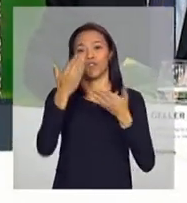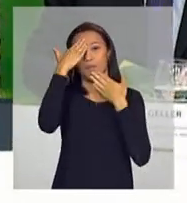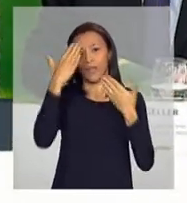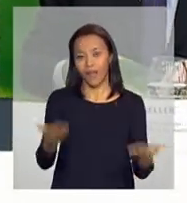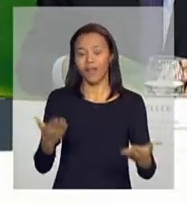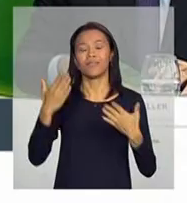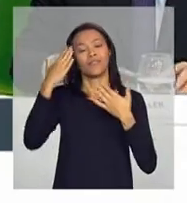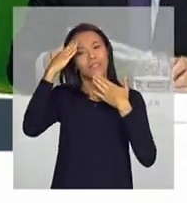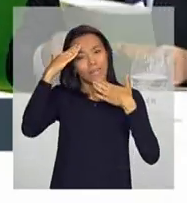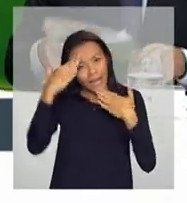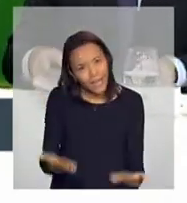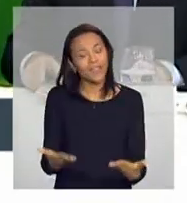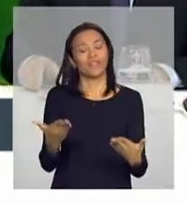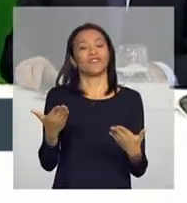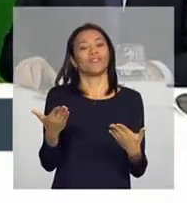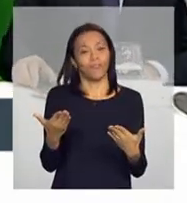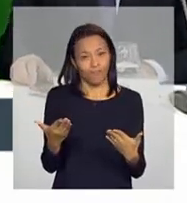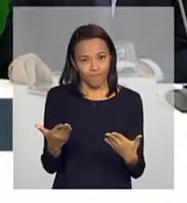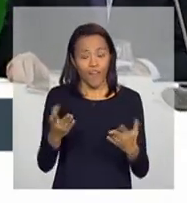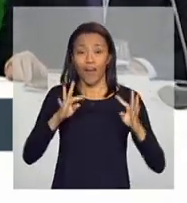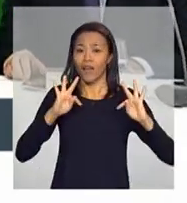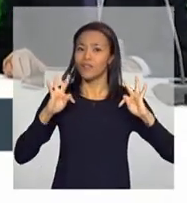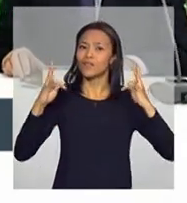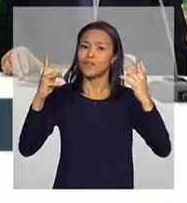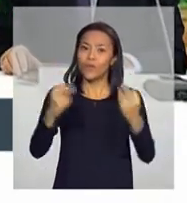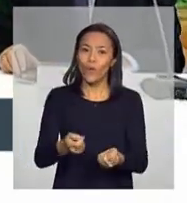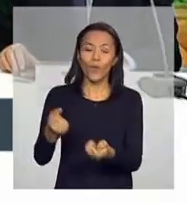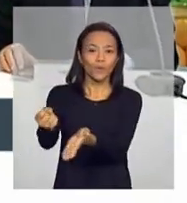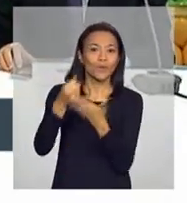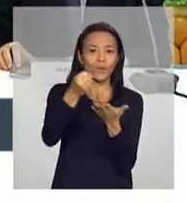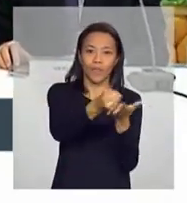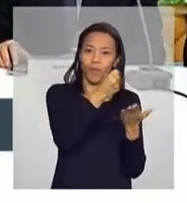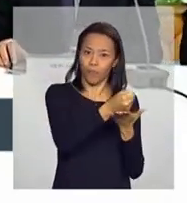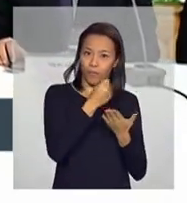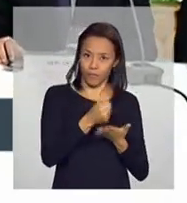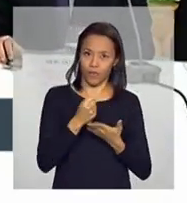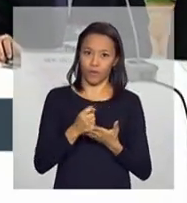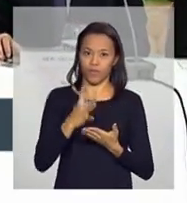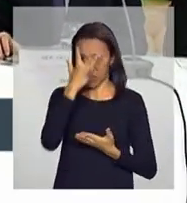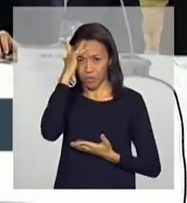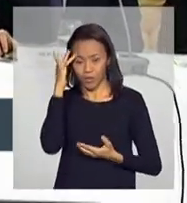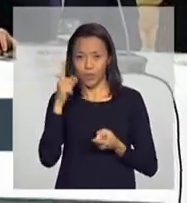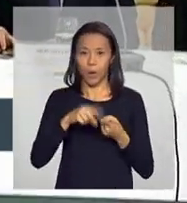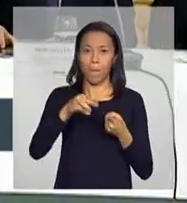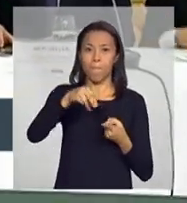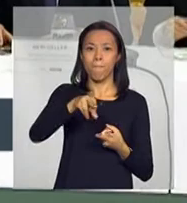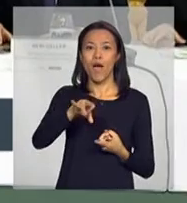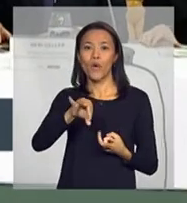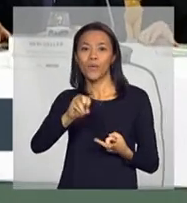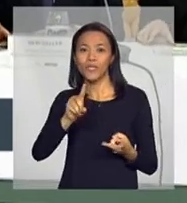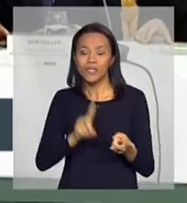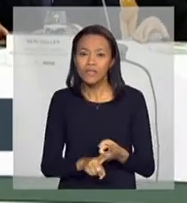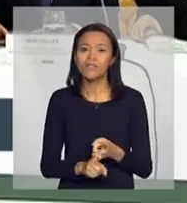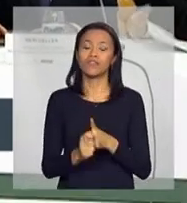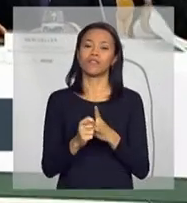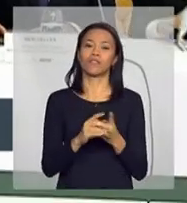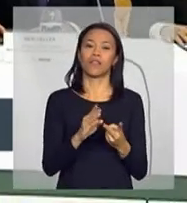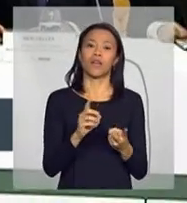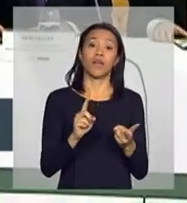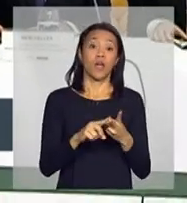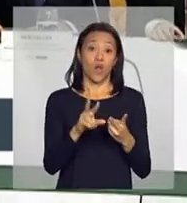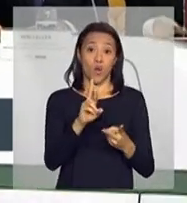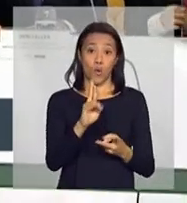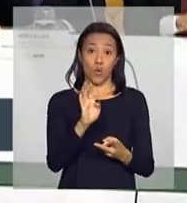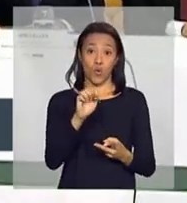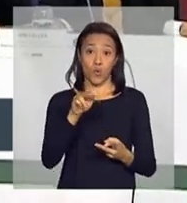obrigado. E agradeço mais uma vez a todos os colaboradores, a todos que têm nos ajudado. Ao Maurício Lobos da Embrapa, ao